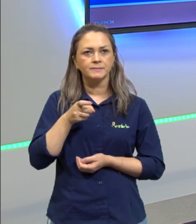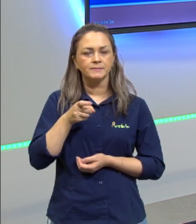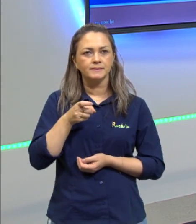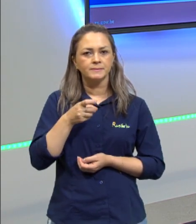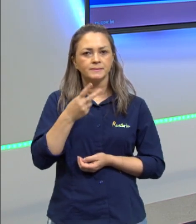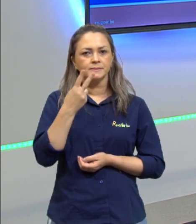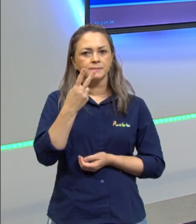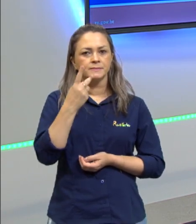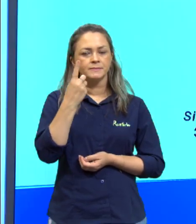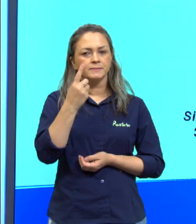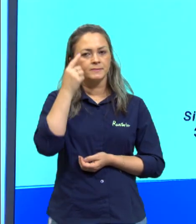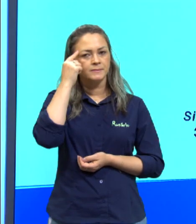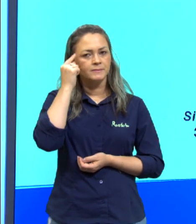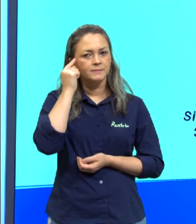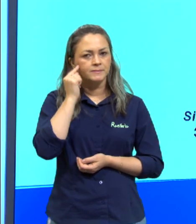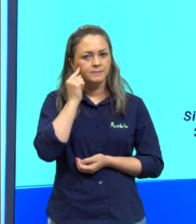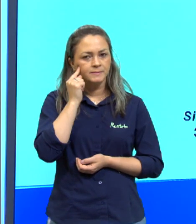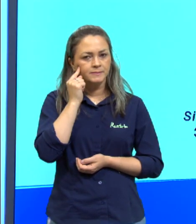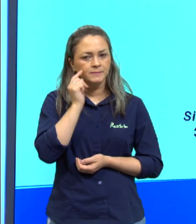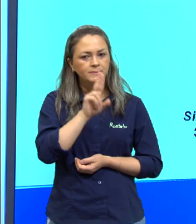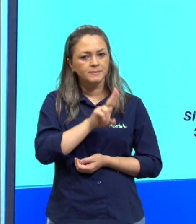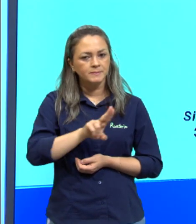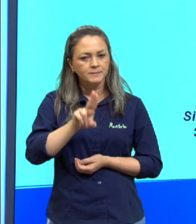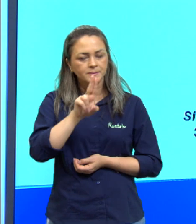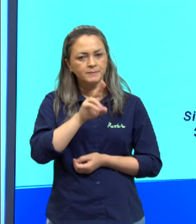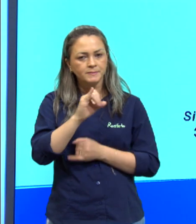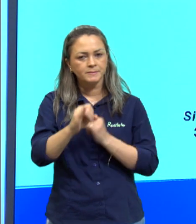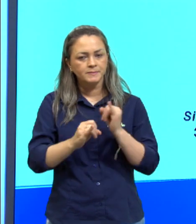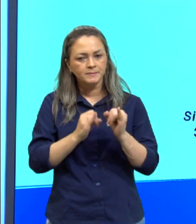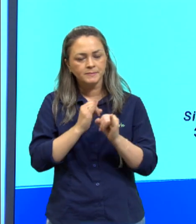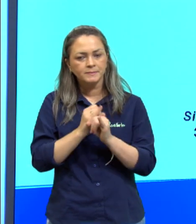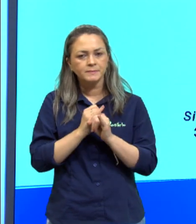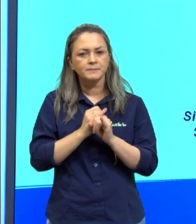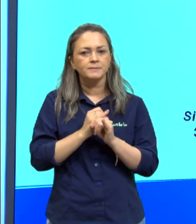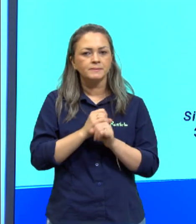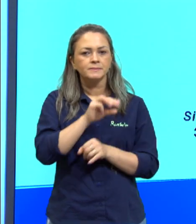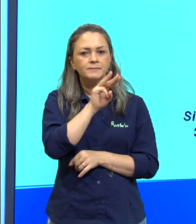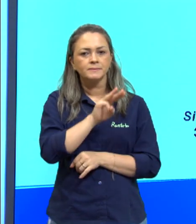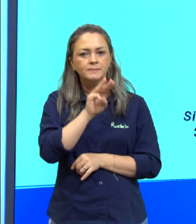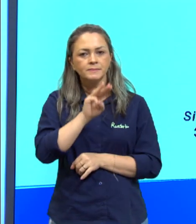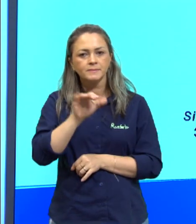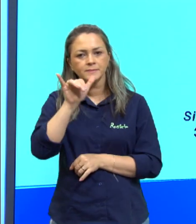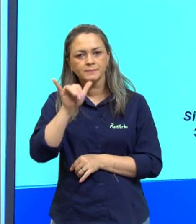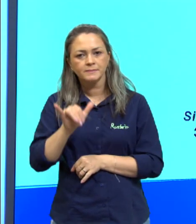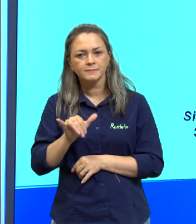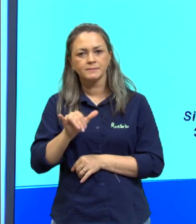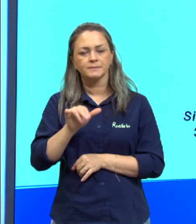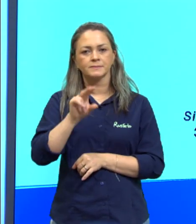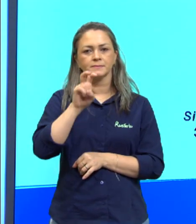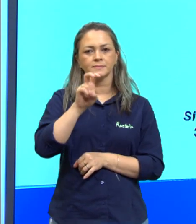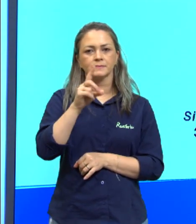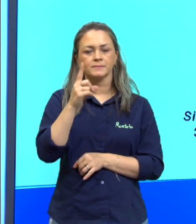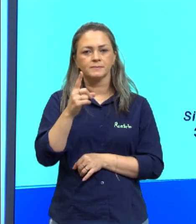21 minutos de acesso. O site Y, 51.